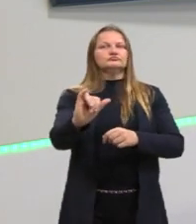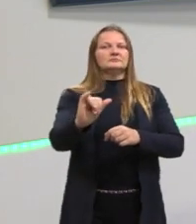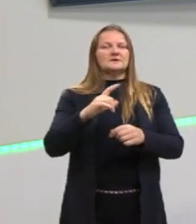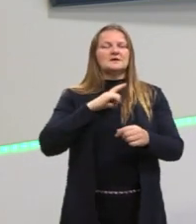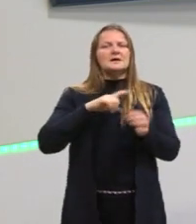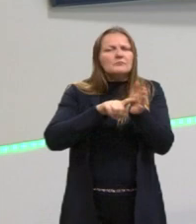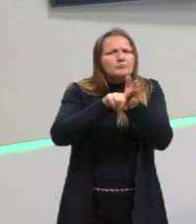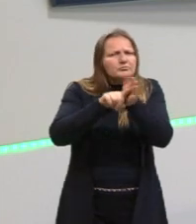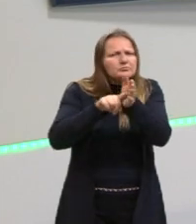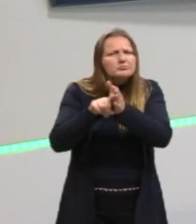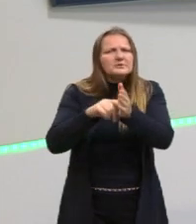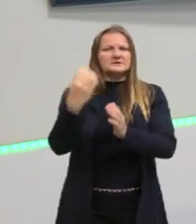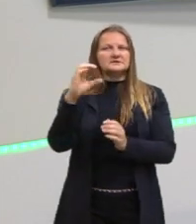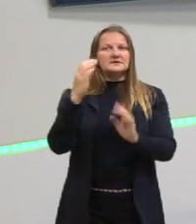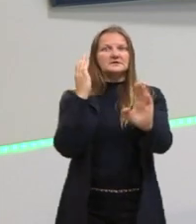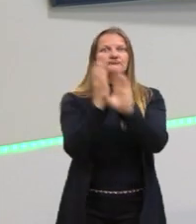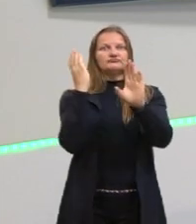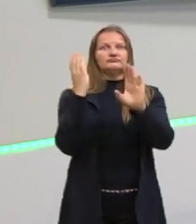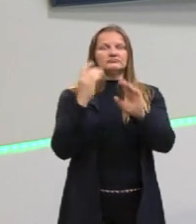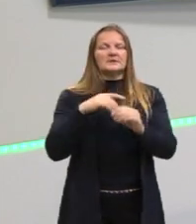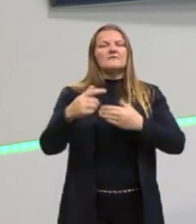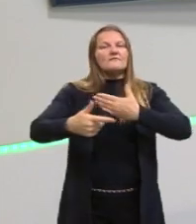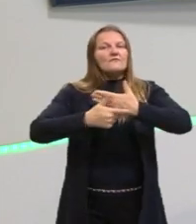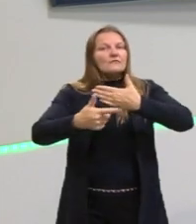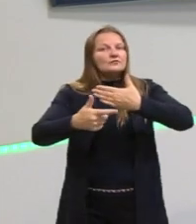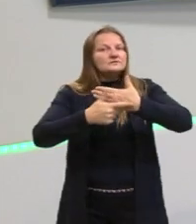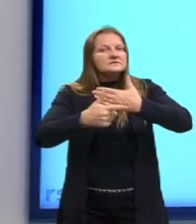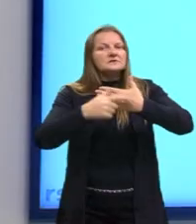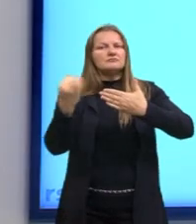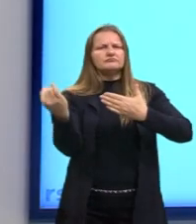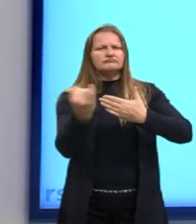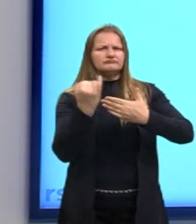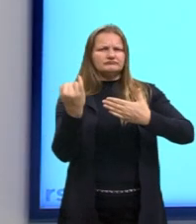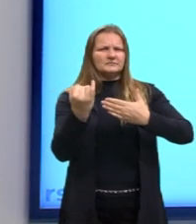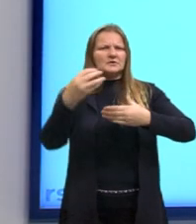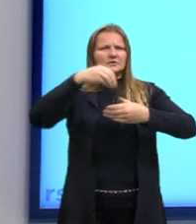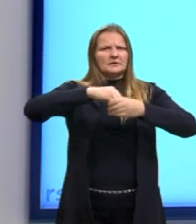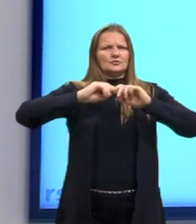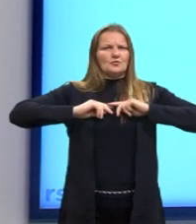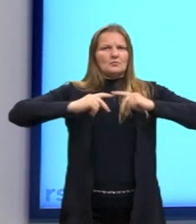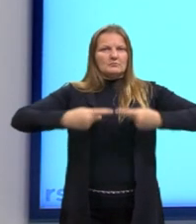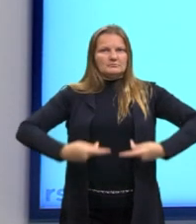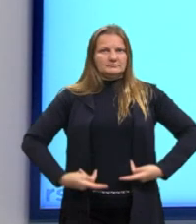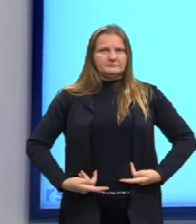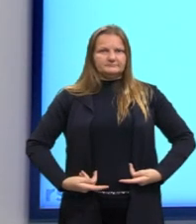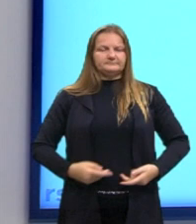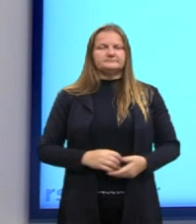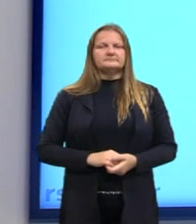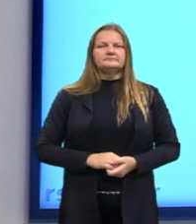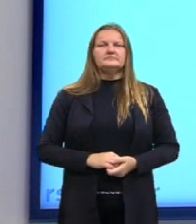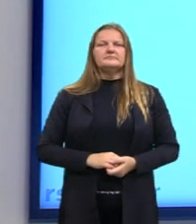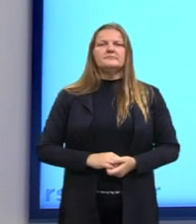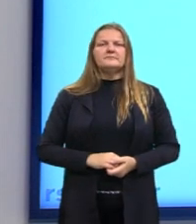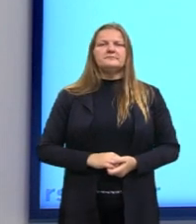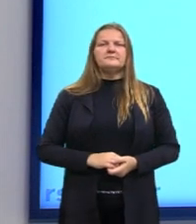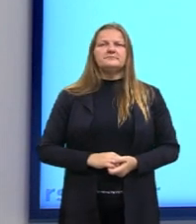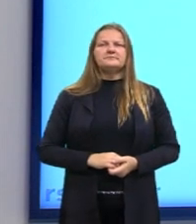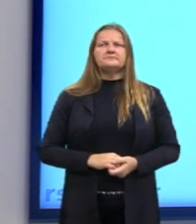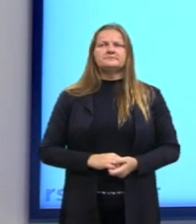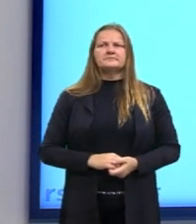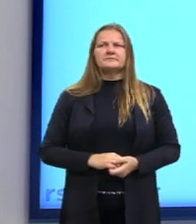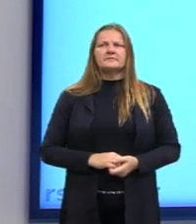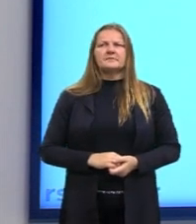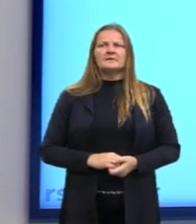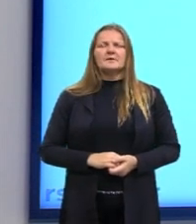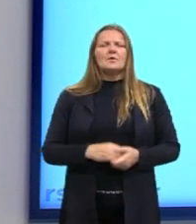papéis, tem esses papéis importantes na humanidade, sem dúvida nenhuma, né? A teoria objetiva explica